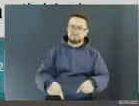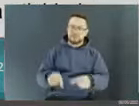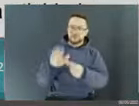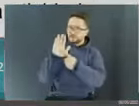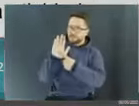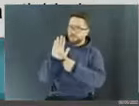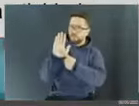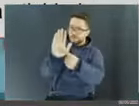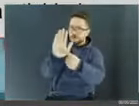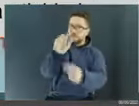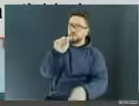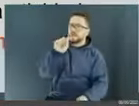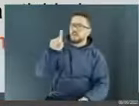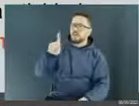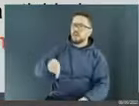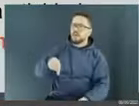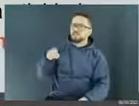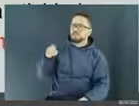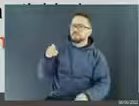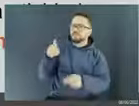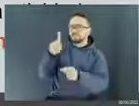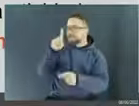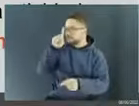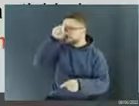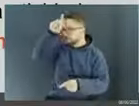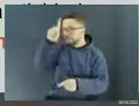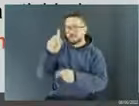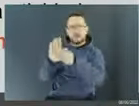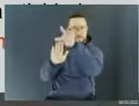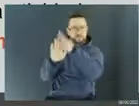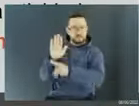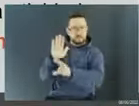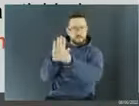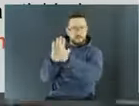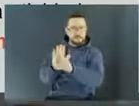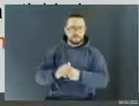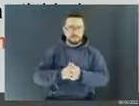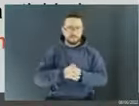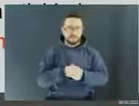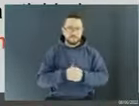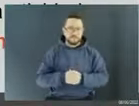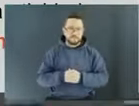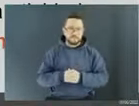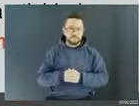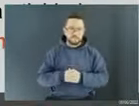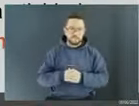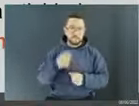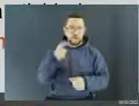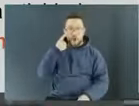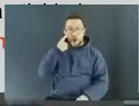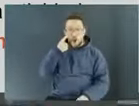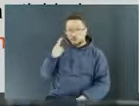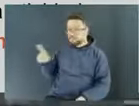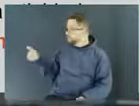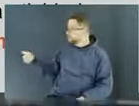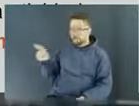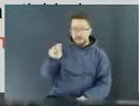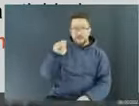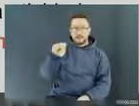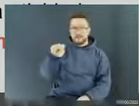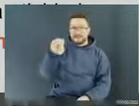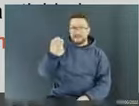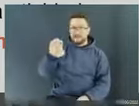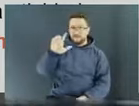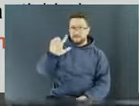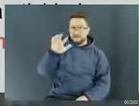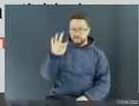porquê do projeto de lei. Bom, o que é self-storage? Como diz o nome já, auto-armazenamento, cuja